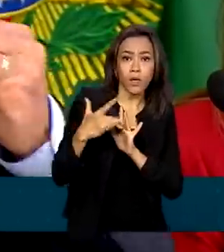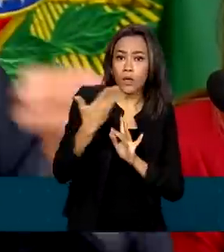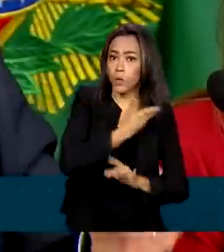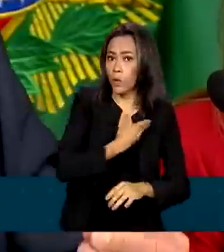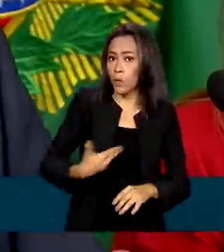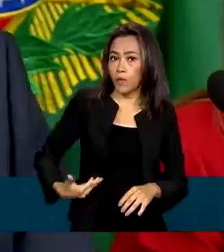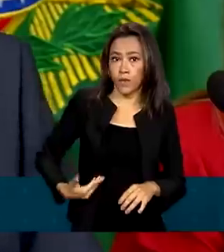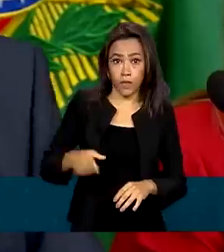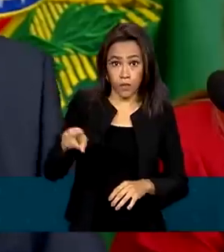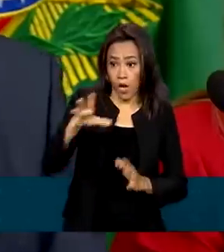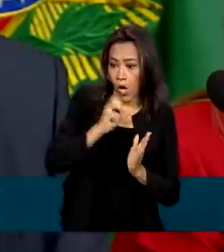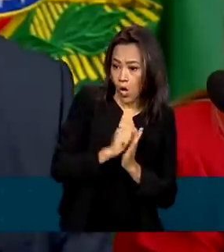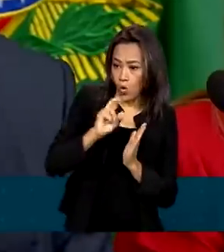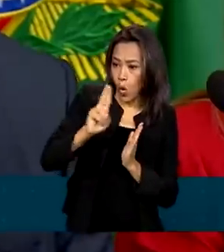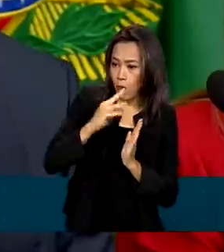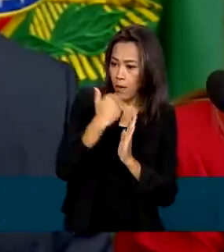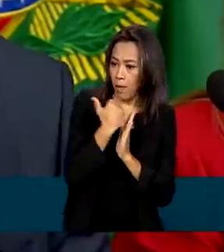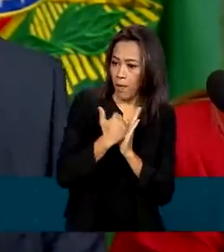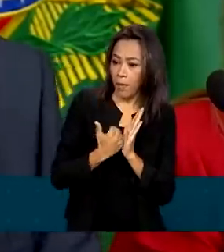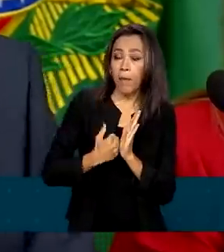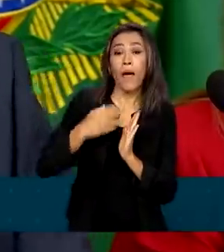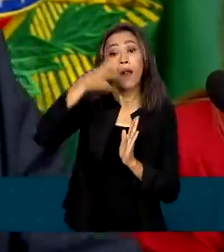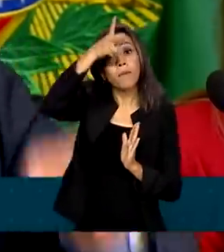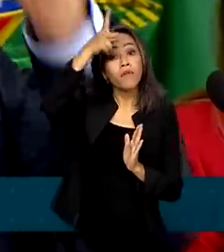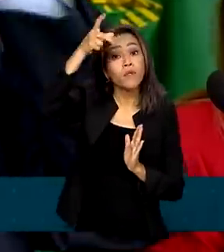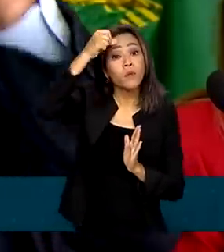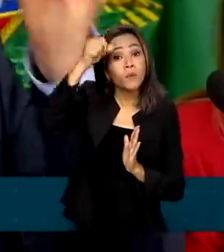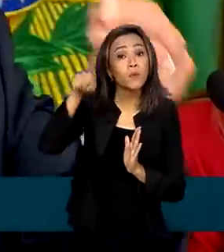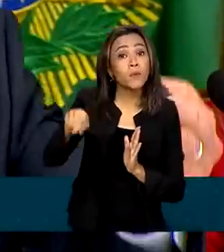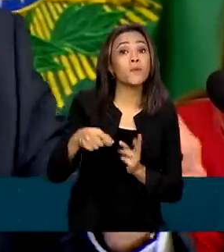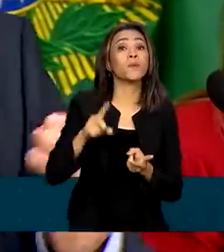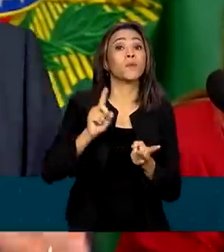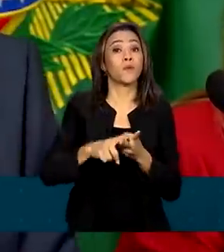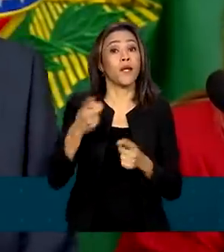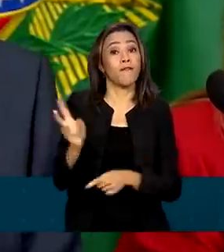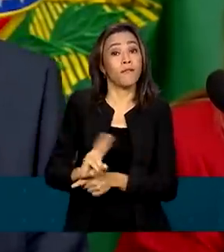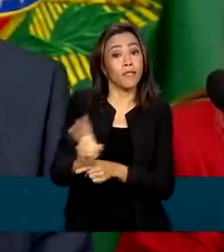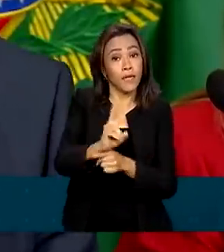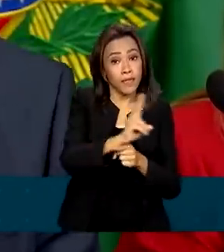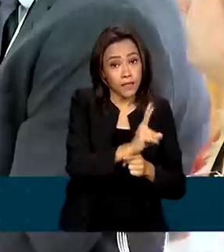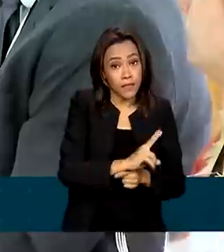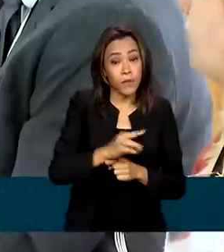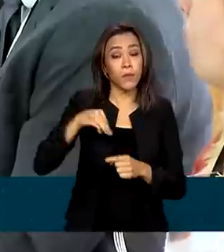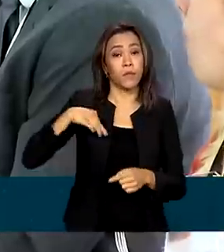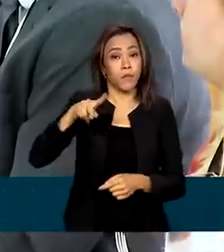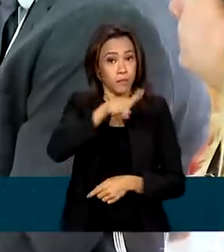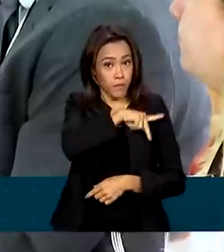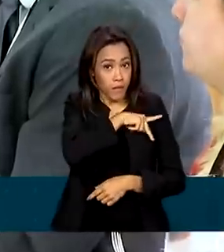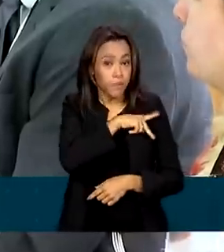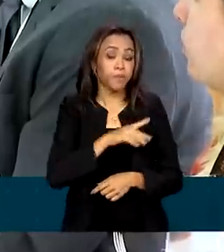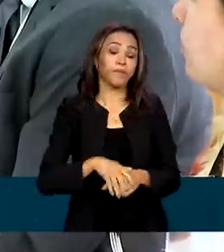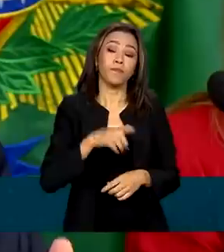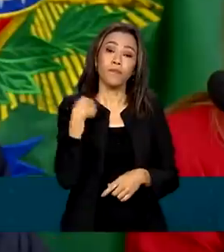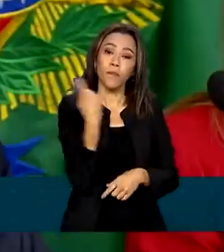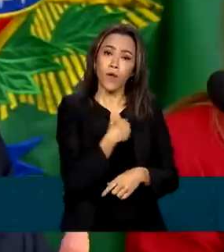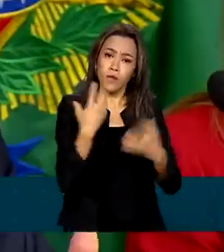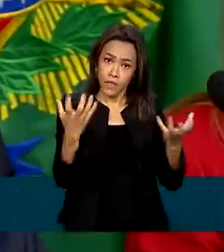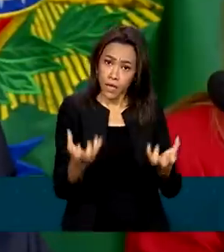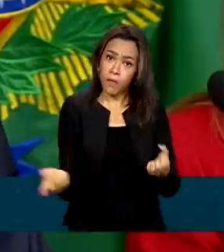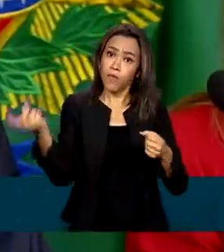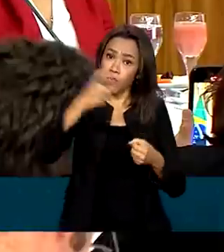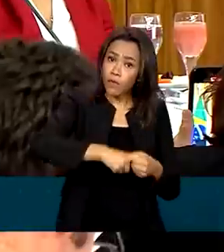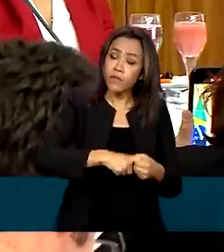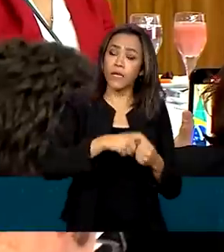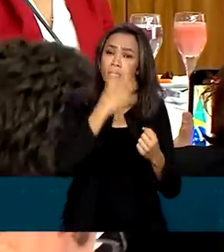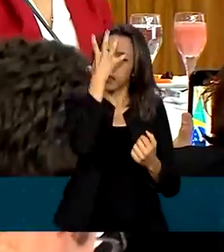era o governo que cadastrava, era a prefeitura que cadastrava com a fiscalização do Ministério Público. Nós queremos voltar a fazer esse cadastro